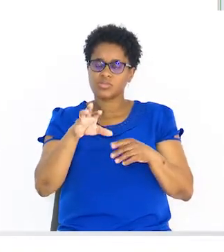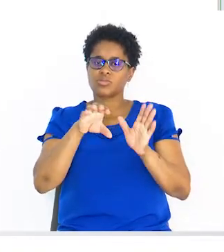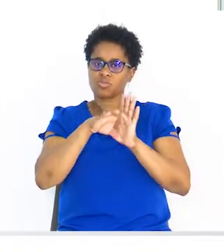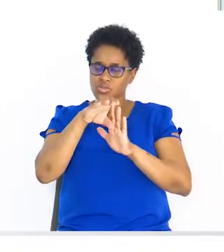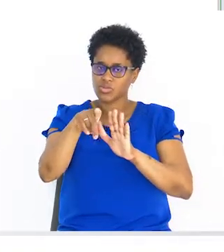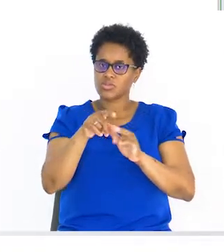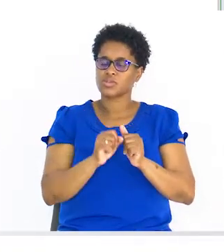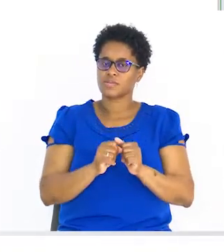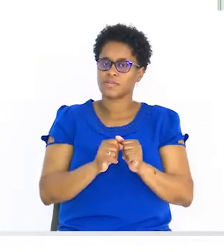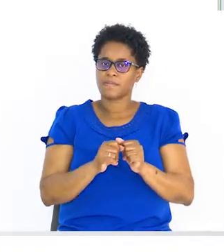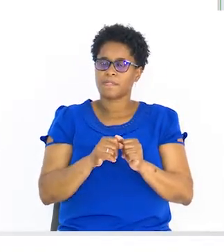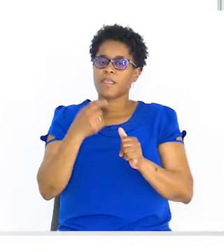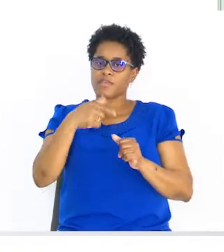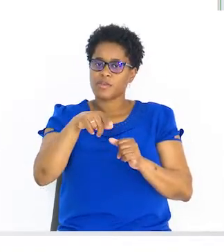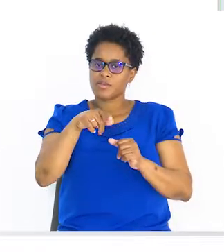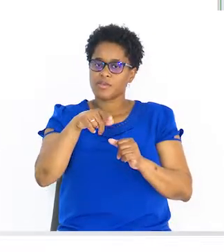condição.